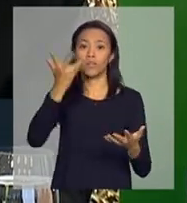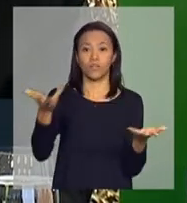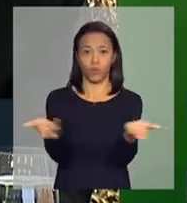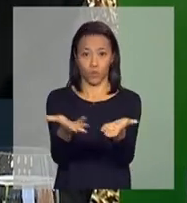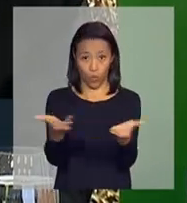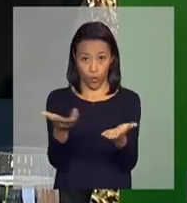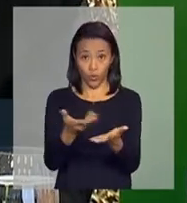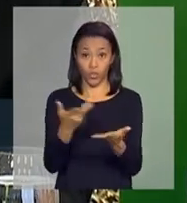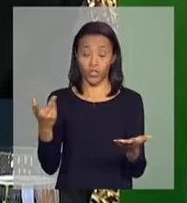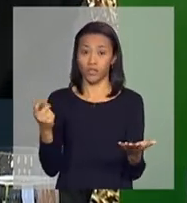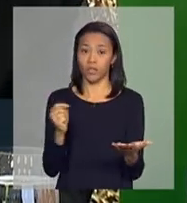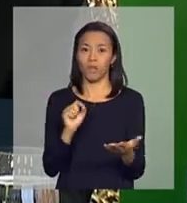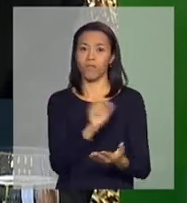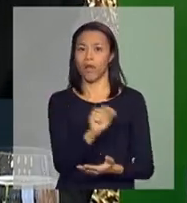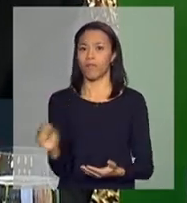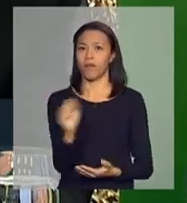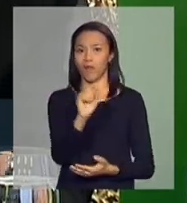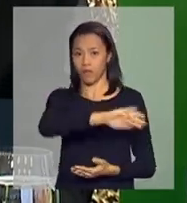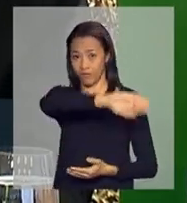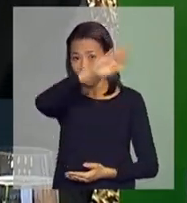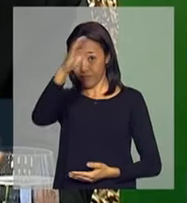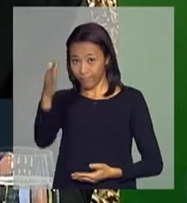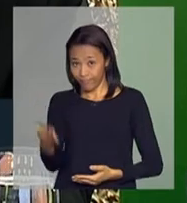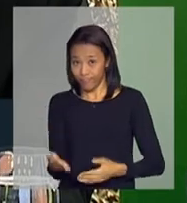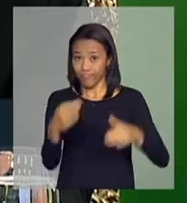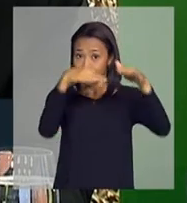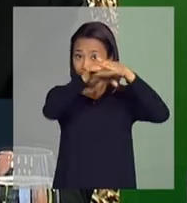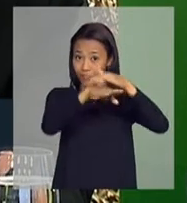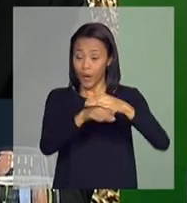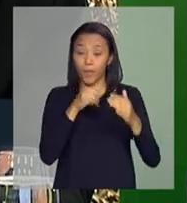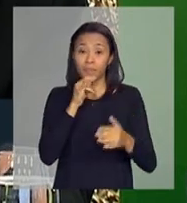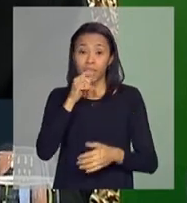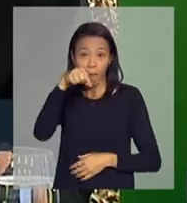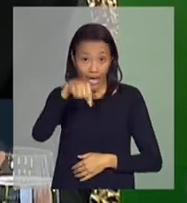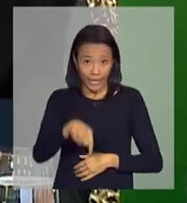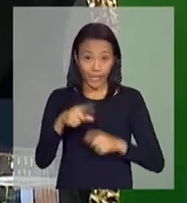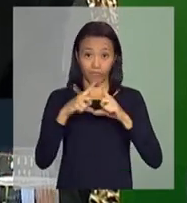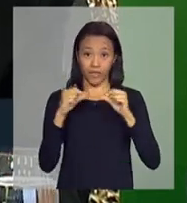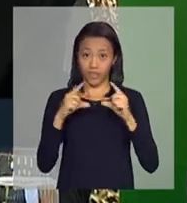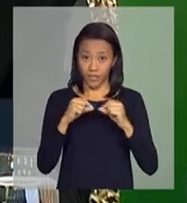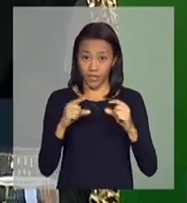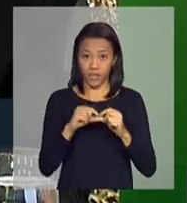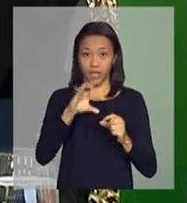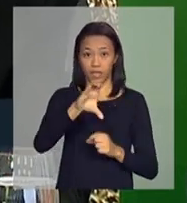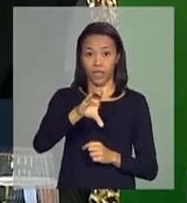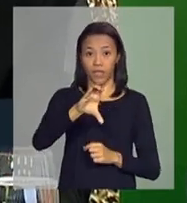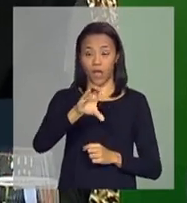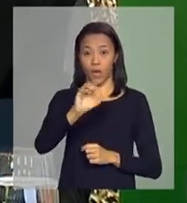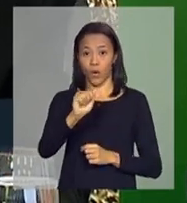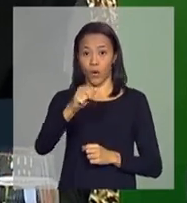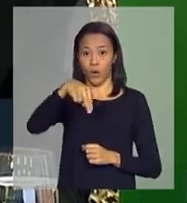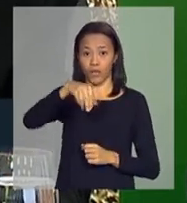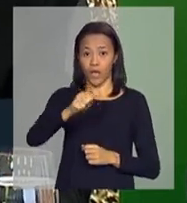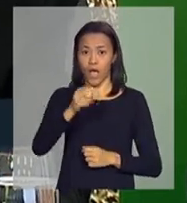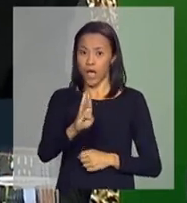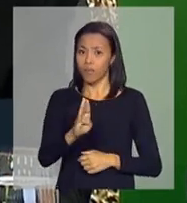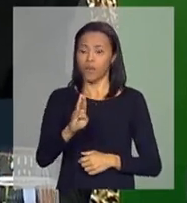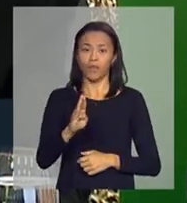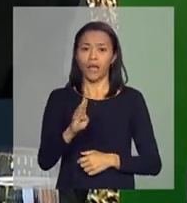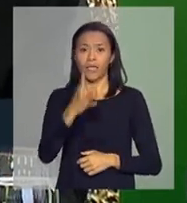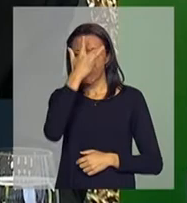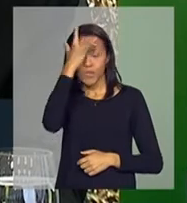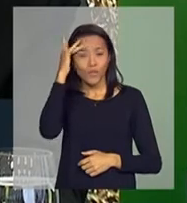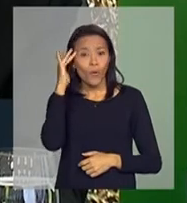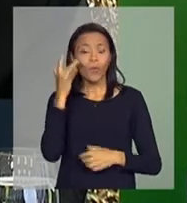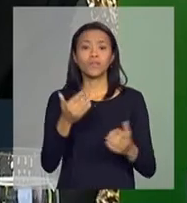nossos armazéns. Nós temos armazéns que não têm acesso, daqui de Brasília, por exemplo, o armazém da Conab, que não tem acesso pelos nossos produtores.